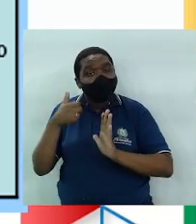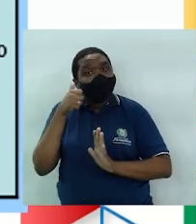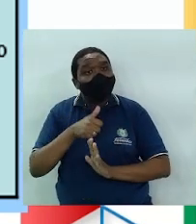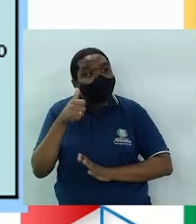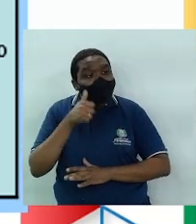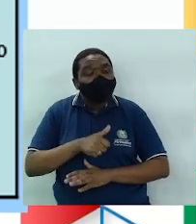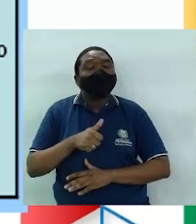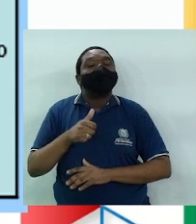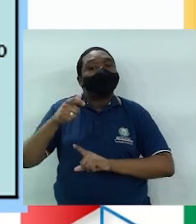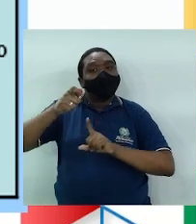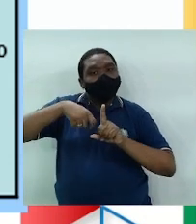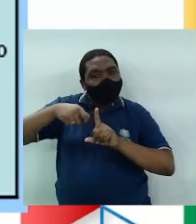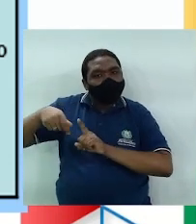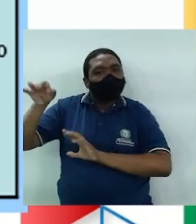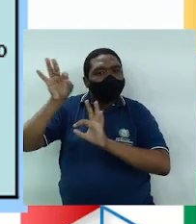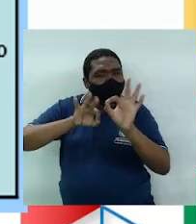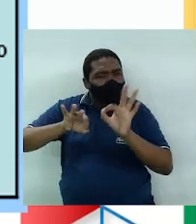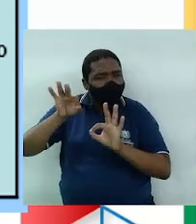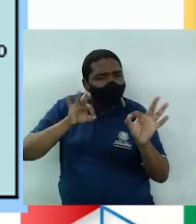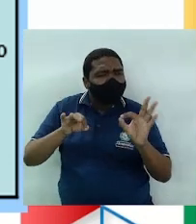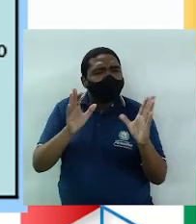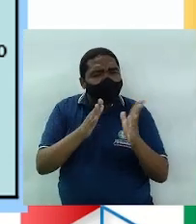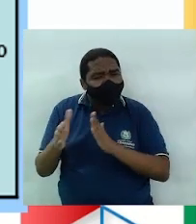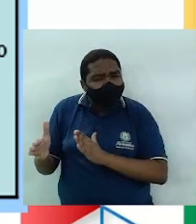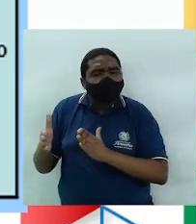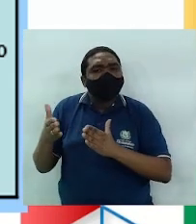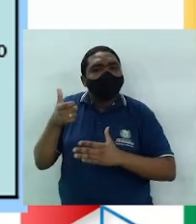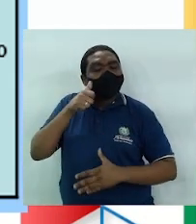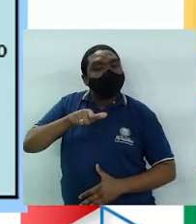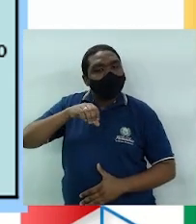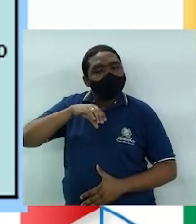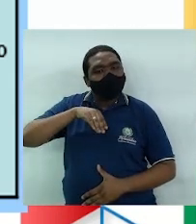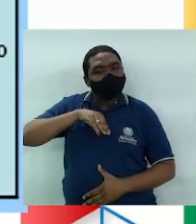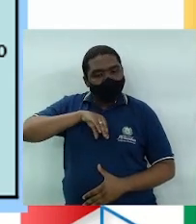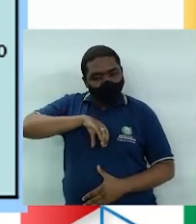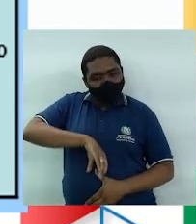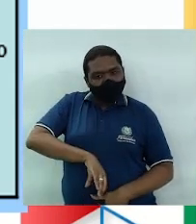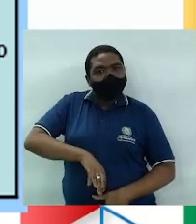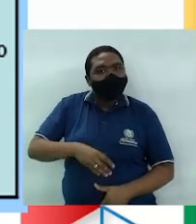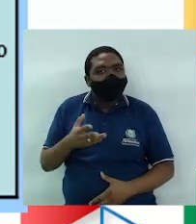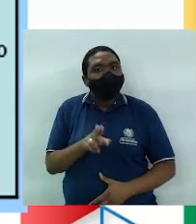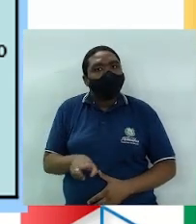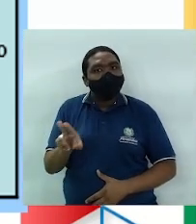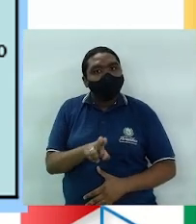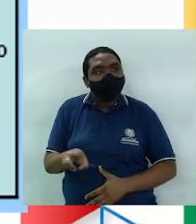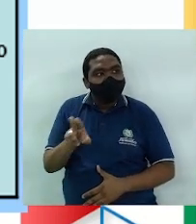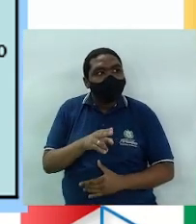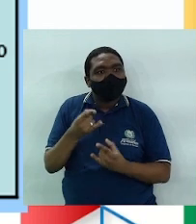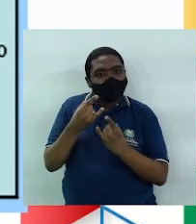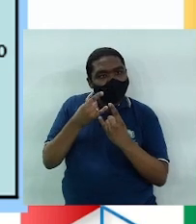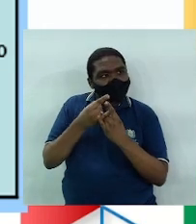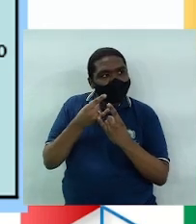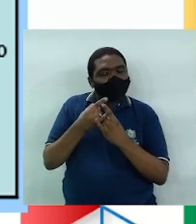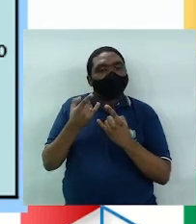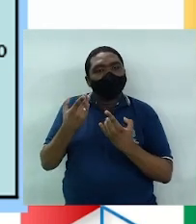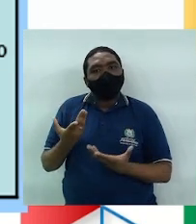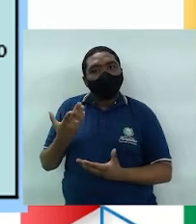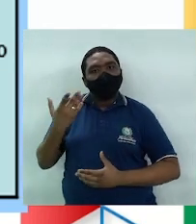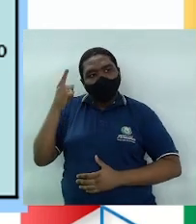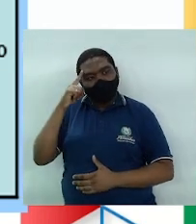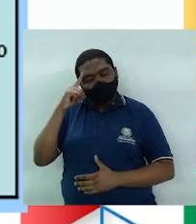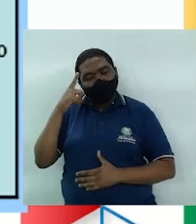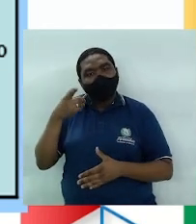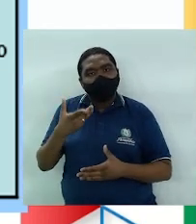anotações mensais do seu ciclo menstrual e nesse sentido de abstinência ou uso preservativo nos dias férteis.